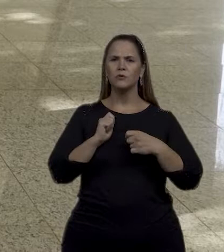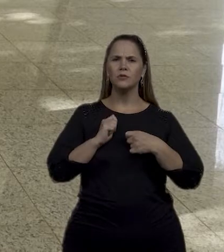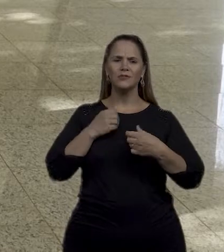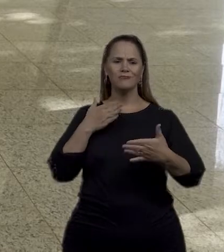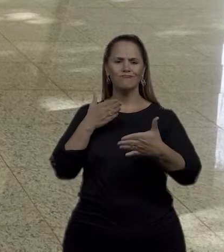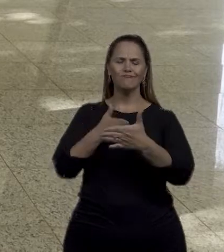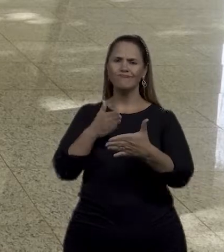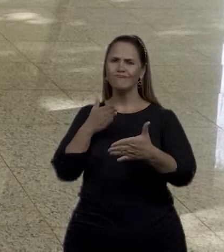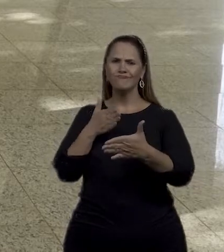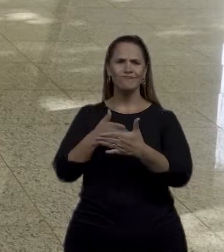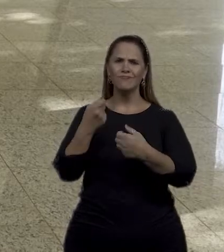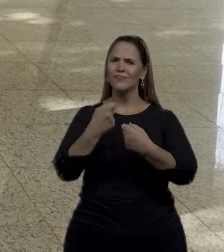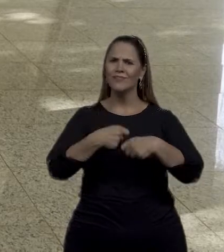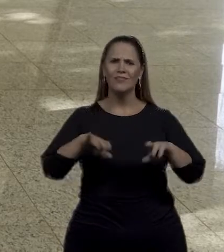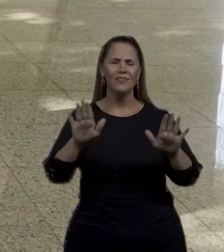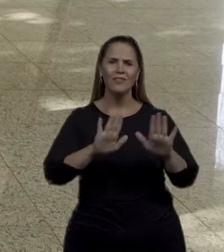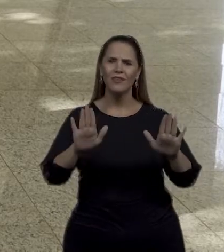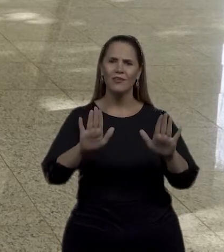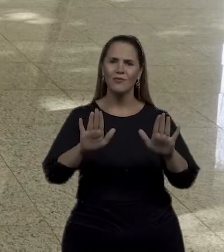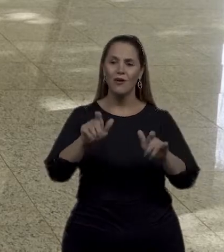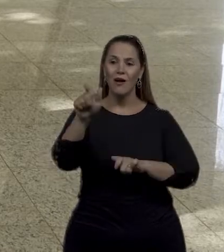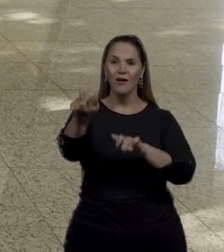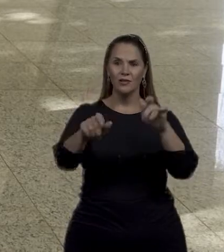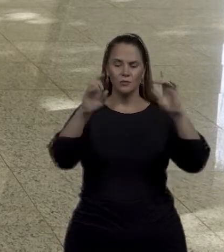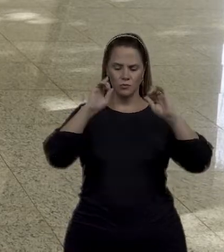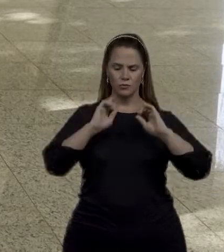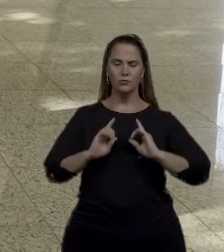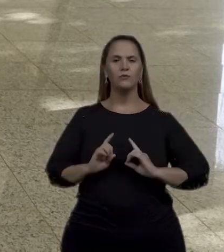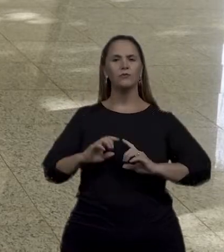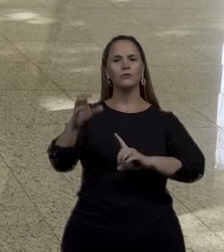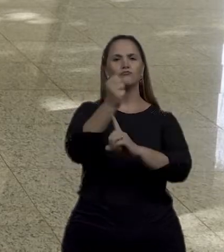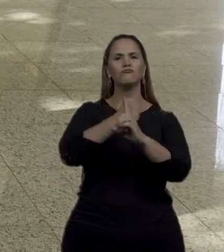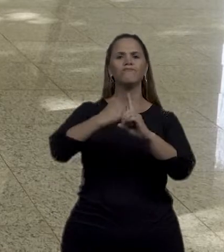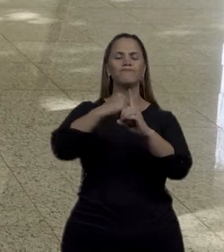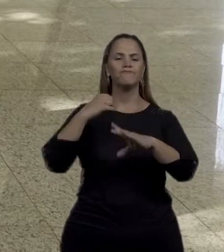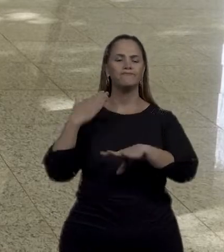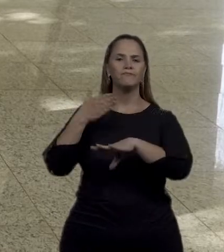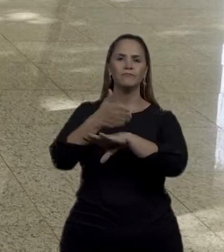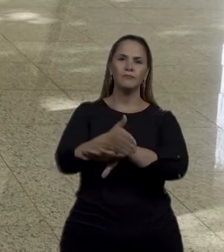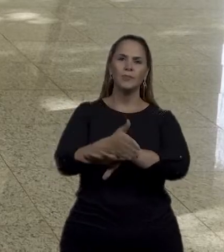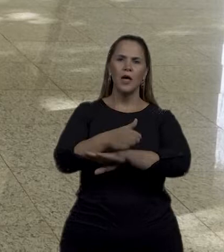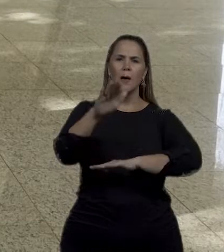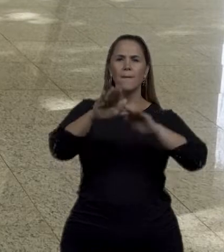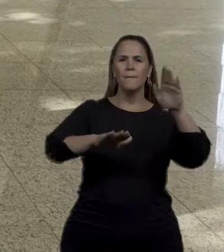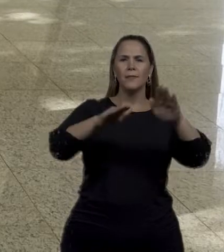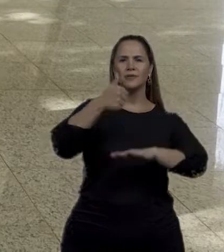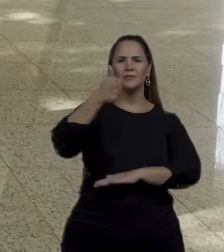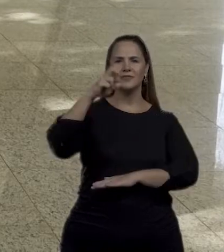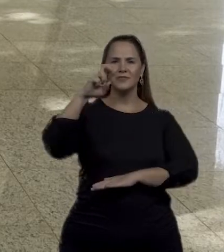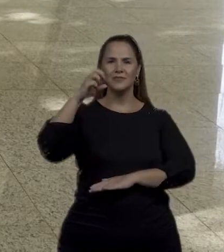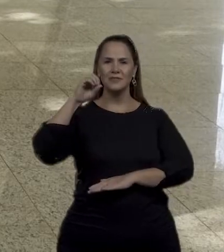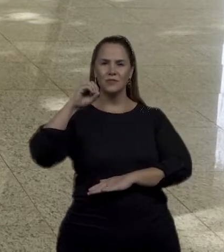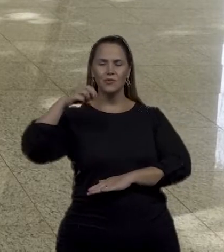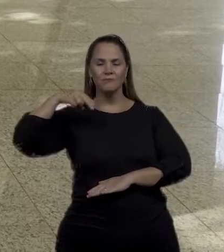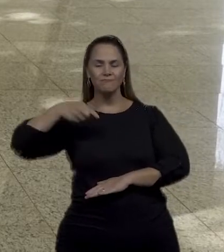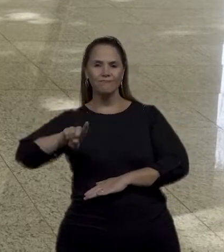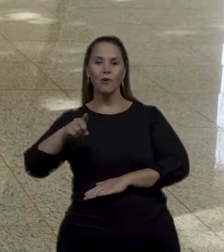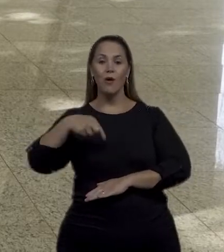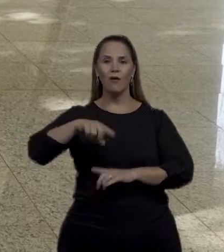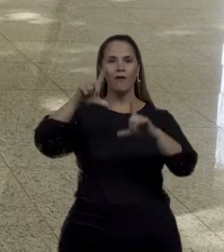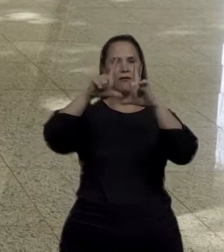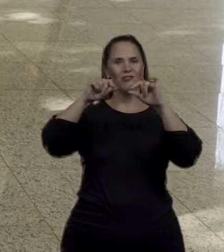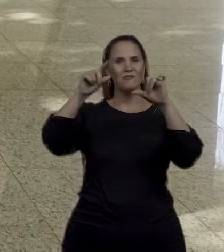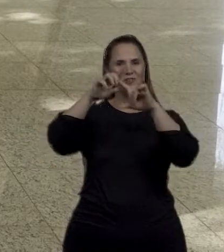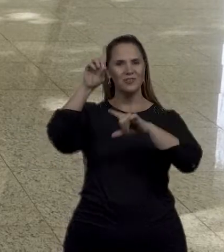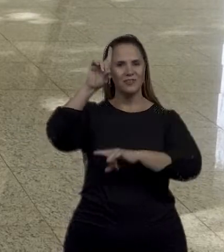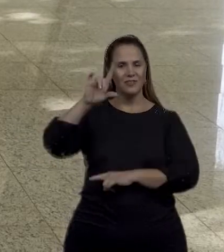dificultar a plena participação das pessoas com deficiência na sociedade. São cerca de 150 mil somente aqui no